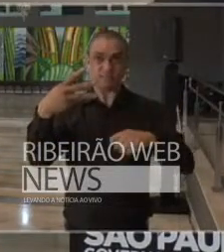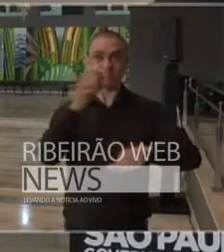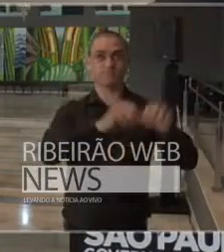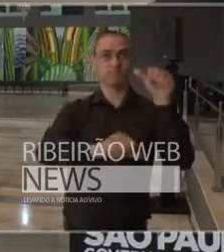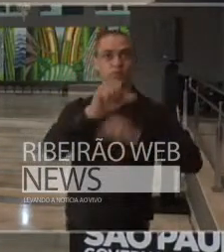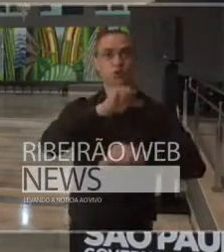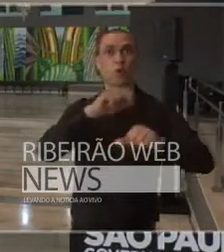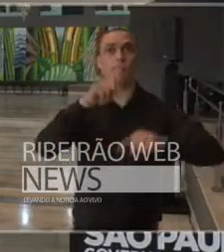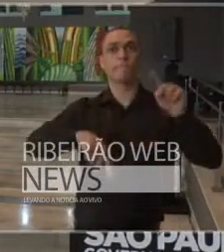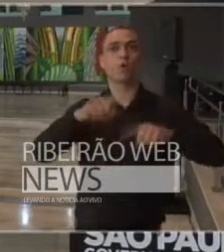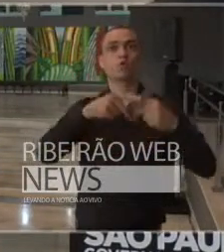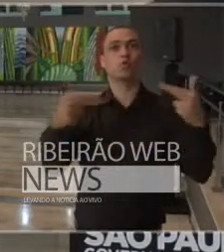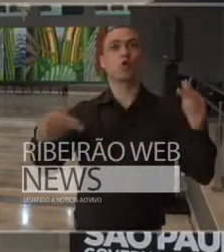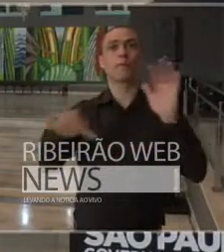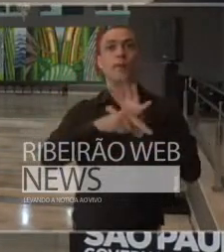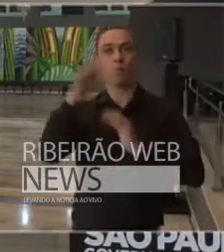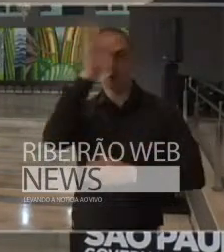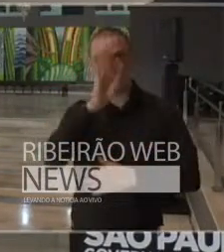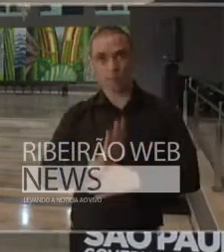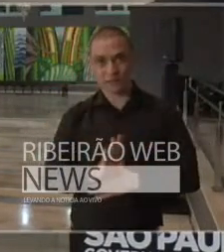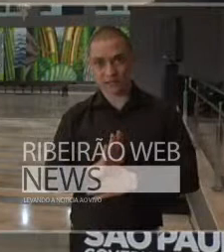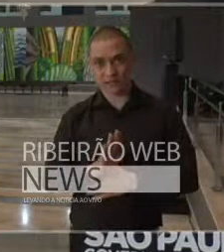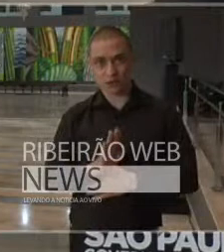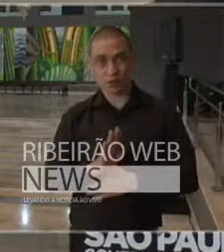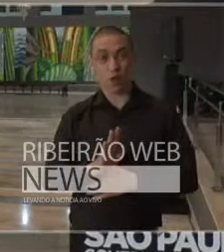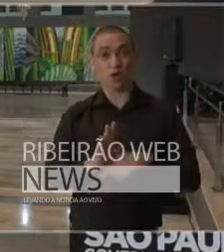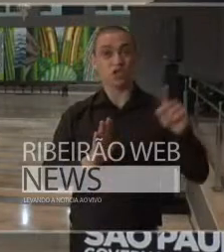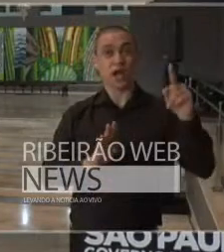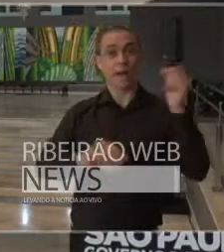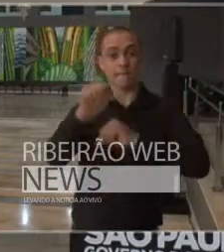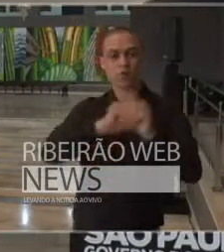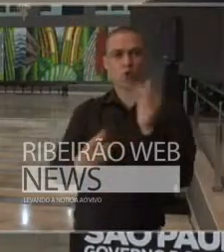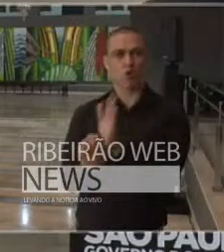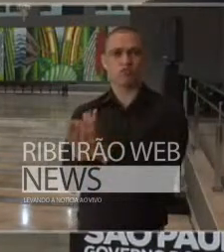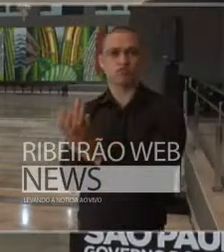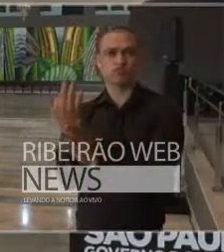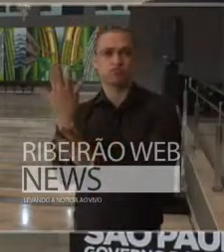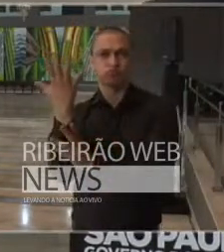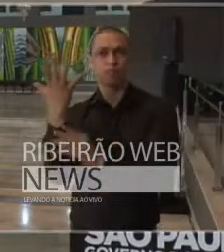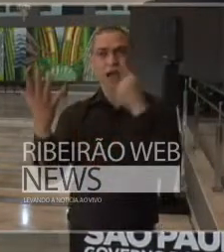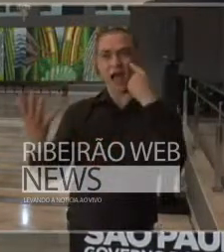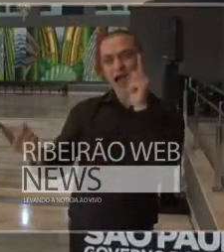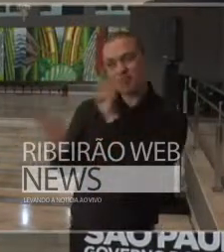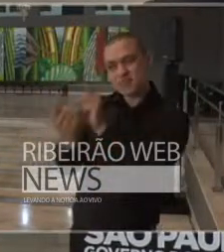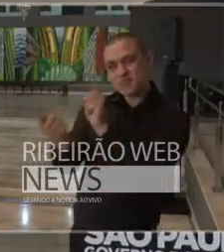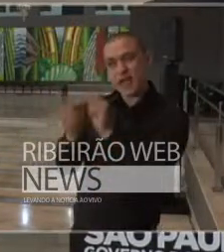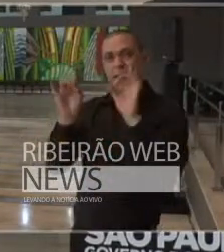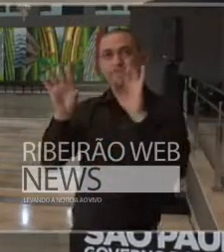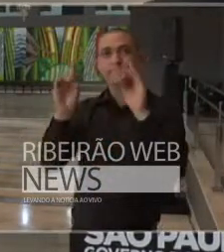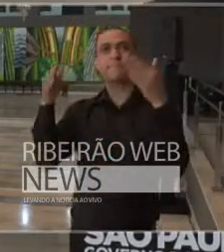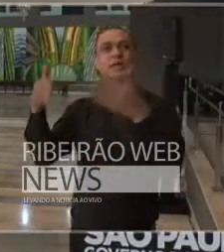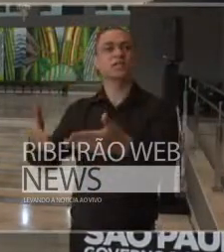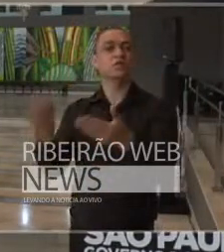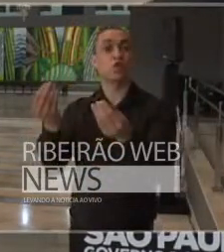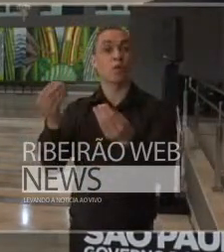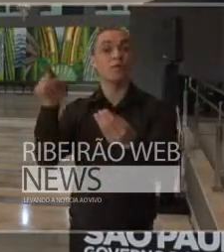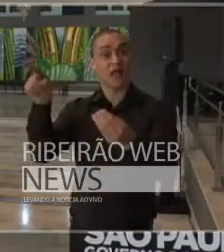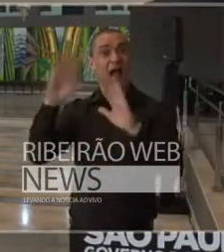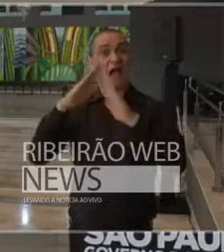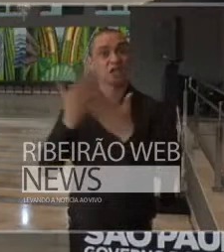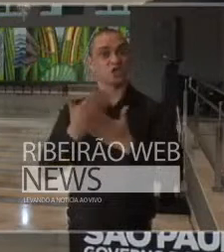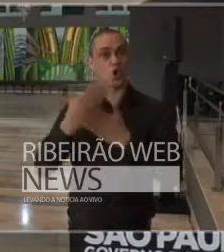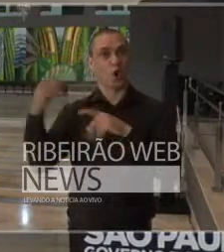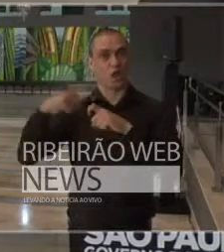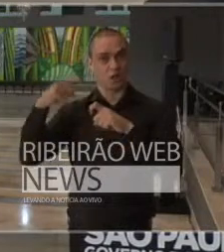no Brasil que foram modificados diversas vezes para atender as especificações da Escola de